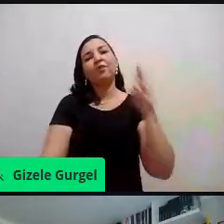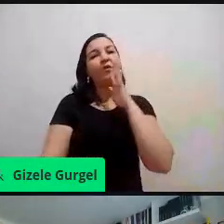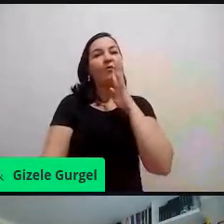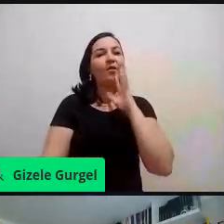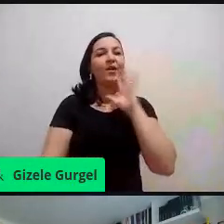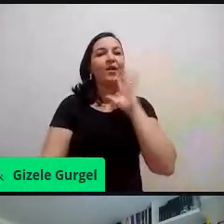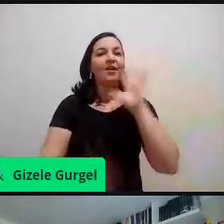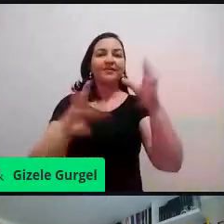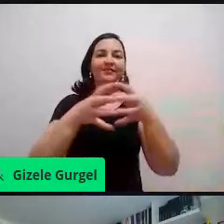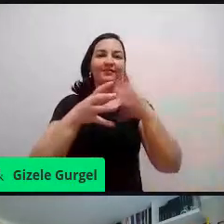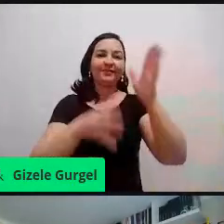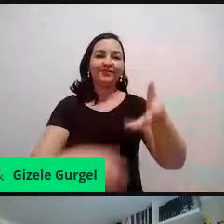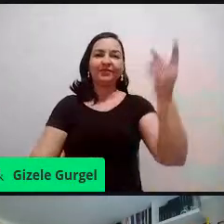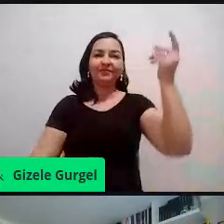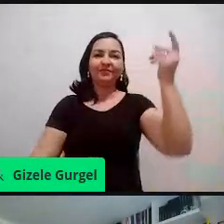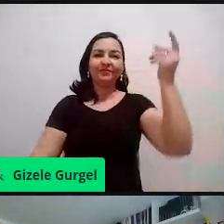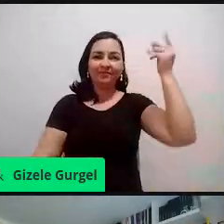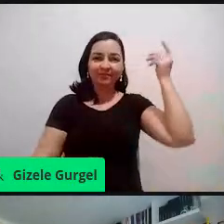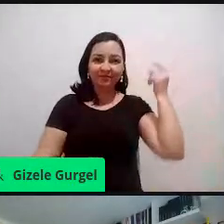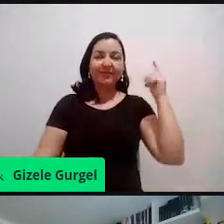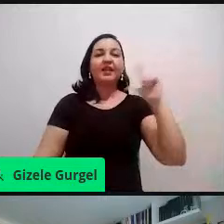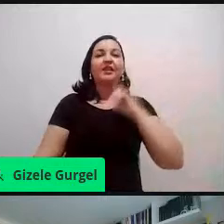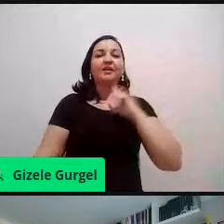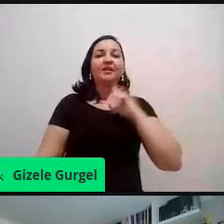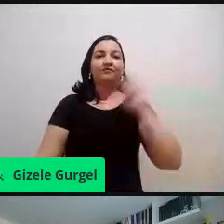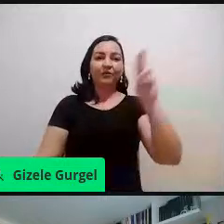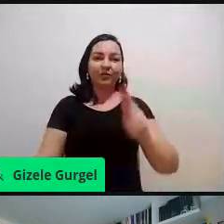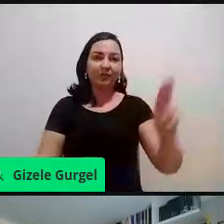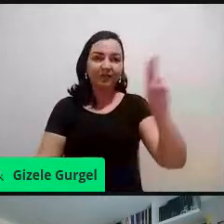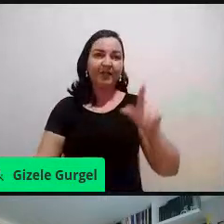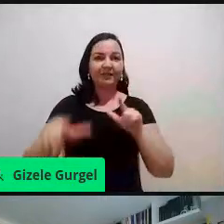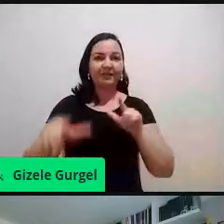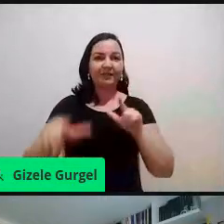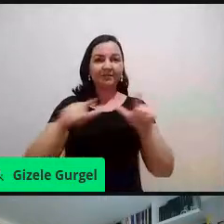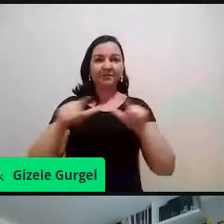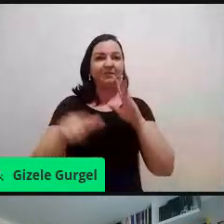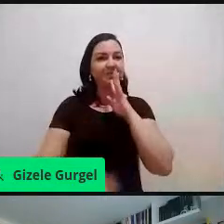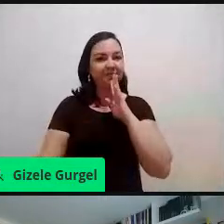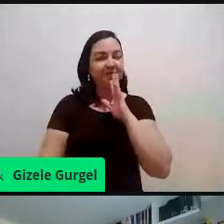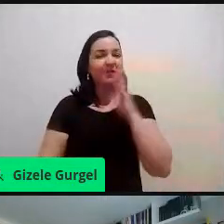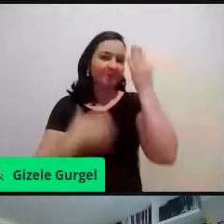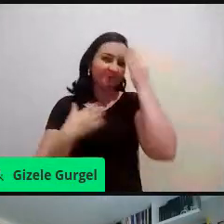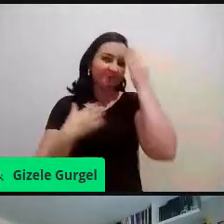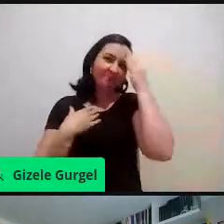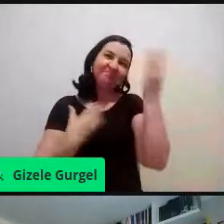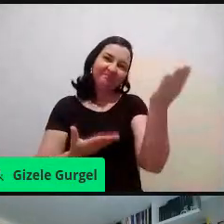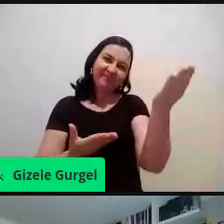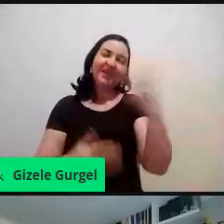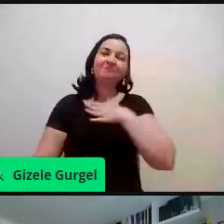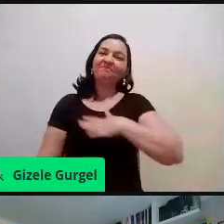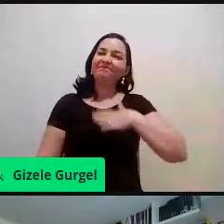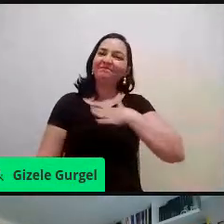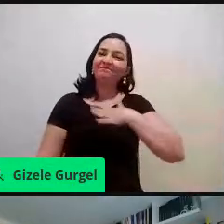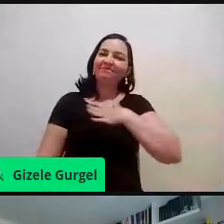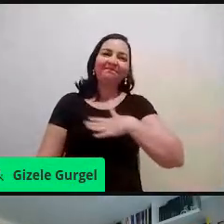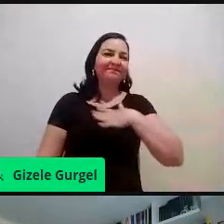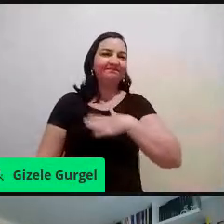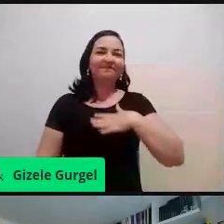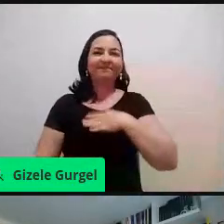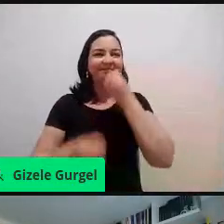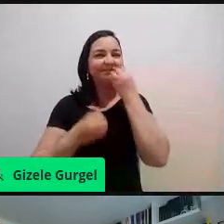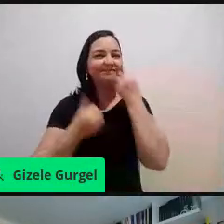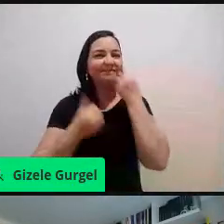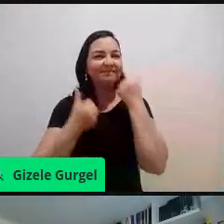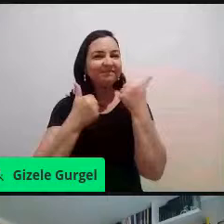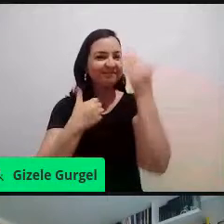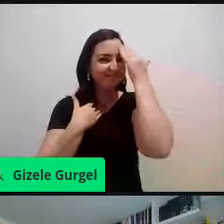já esteve lá na universidade para conhecer o nosso trabalho, então, obrigada pelo convite e é uma honra estar participando desse evento de vocês.